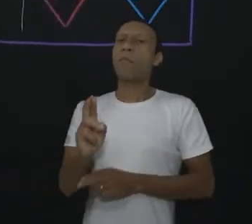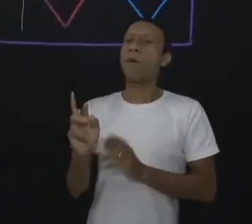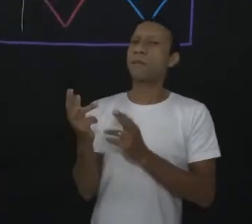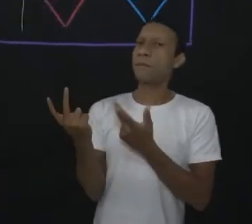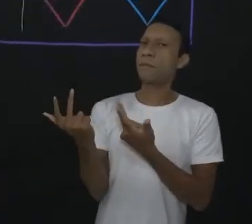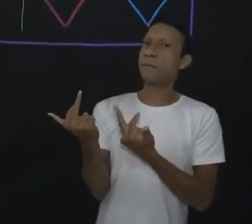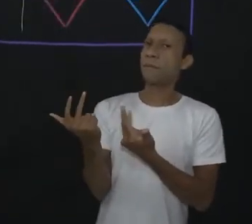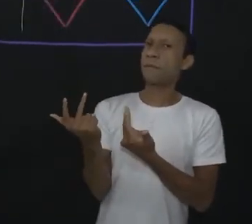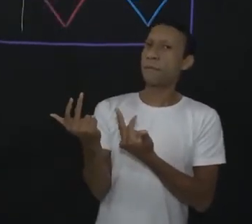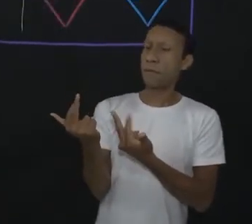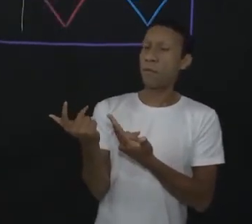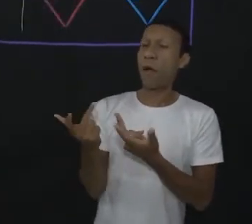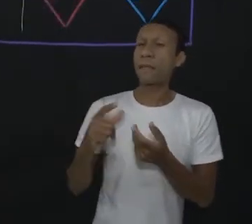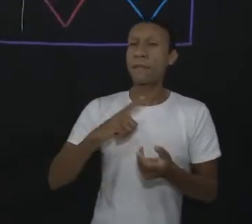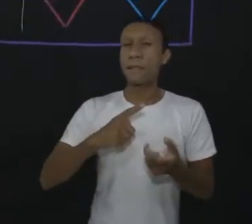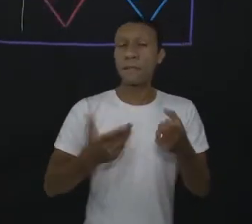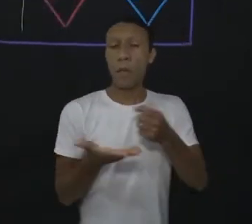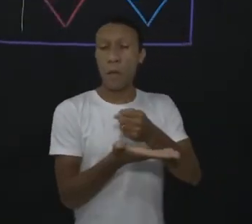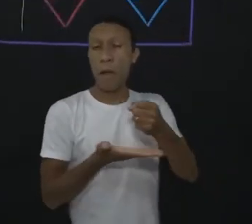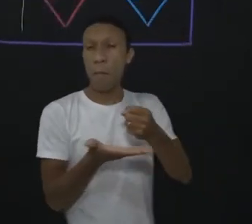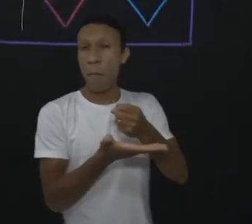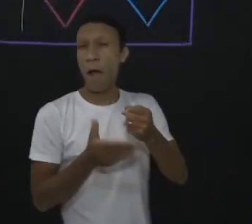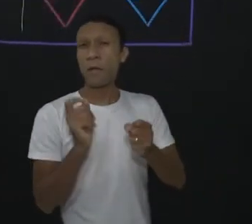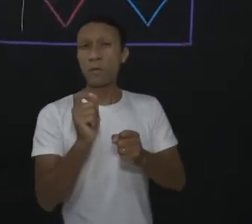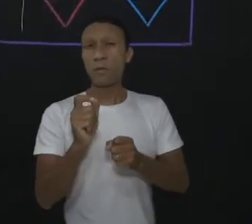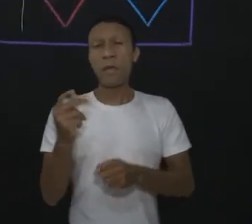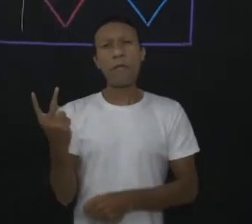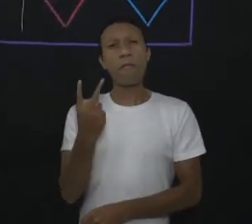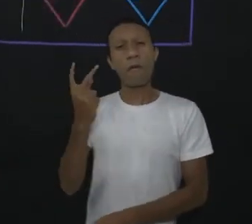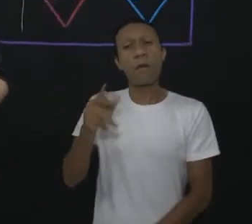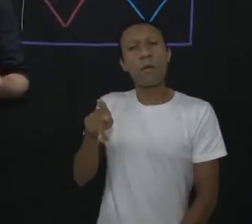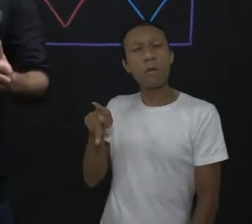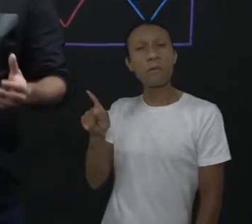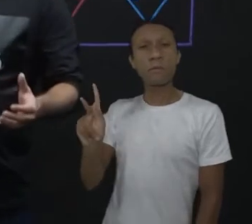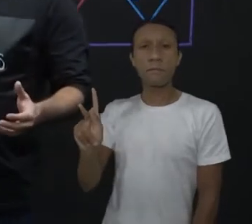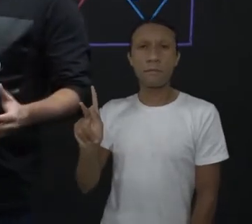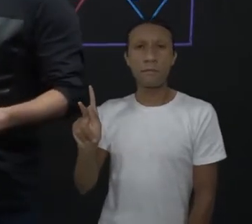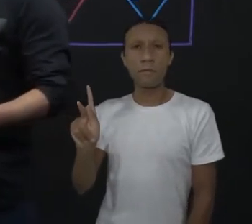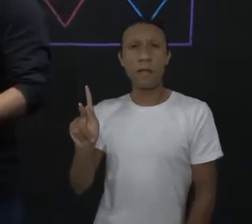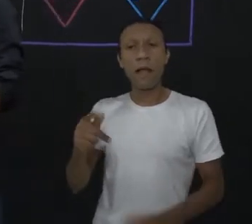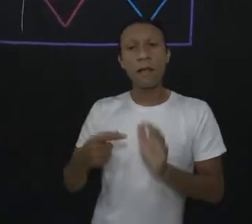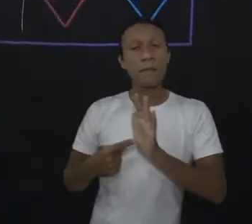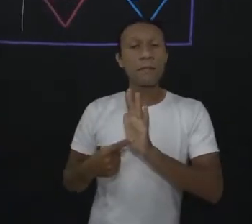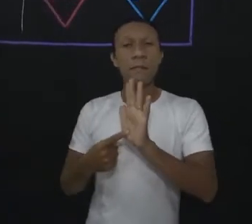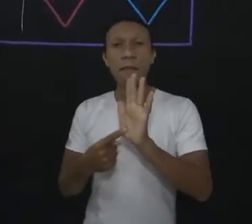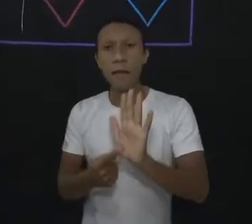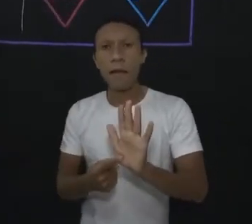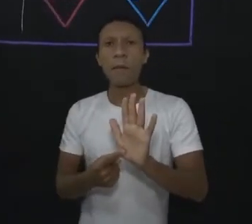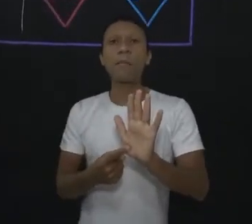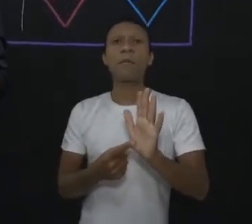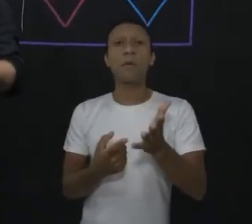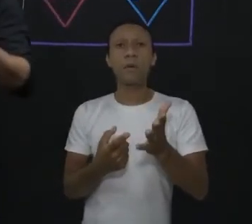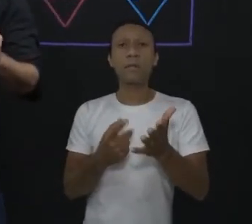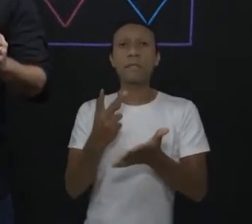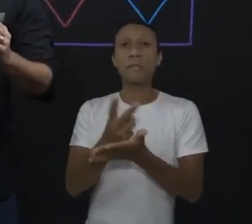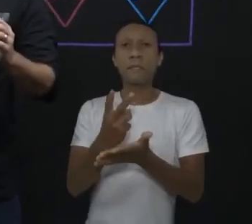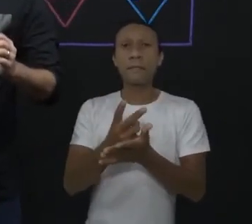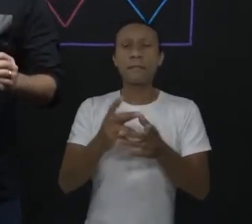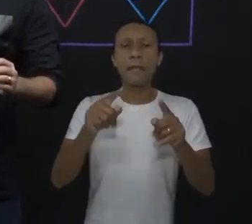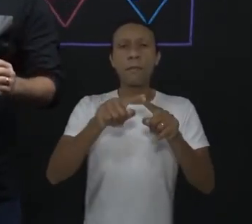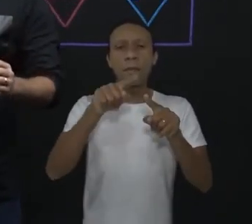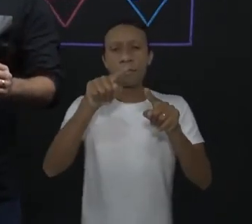elas são baseadas no valor do K, onde essa letra K nos representa a constante de